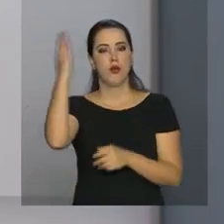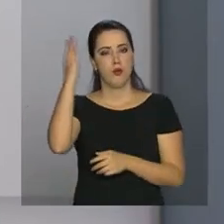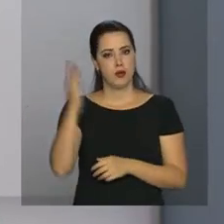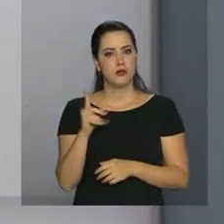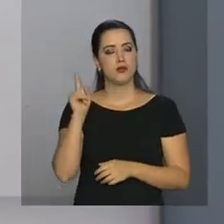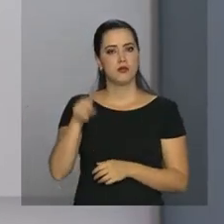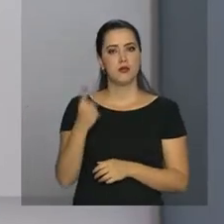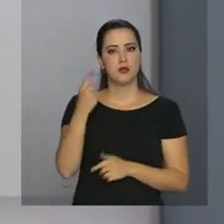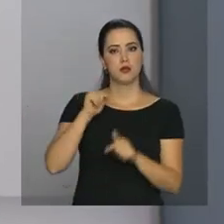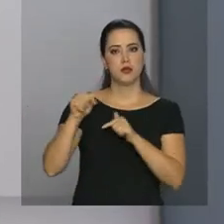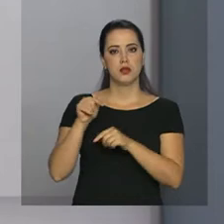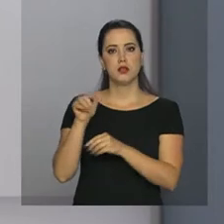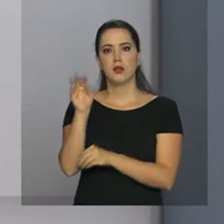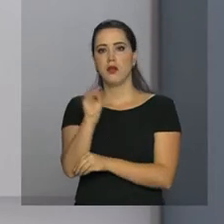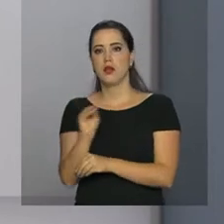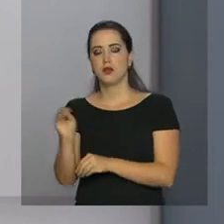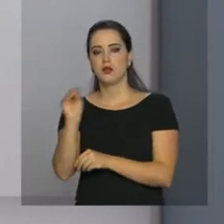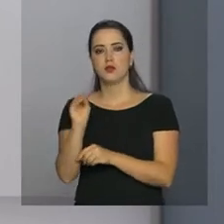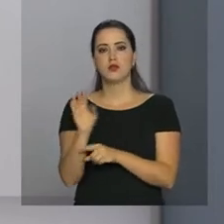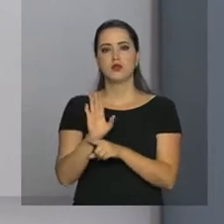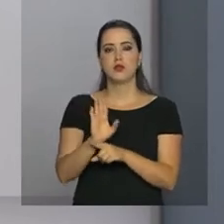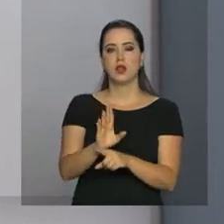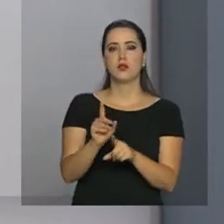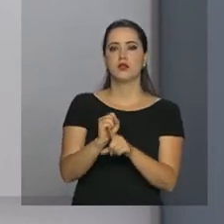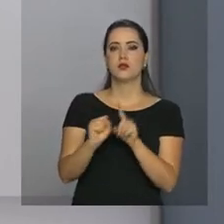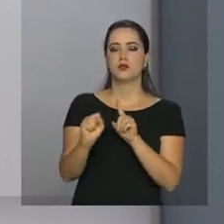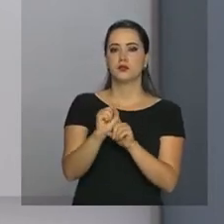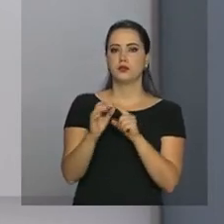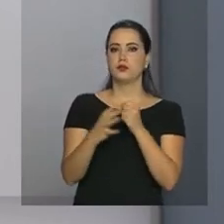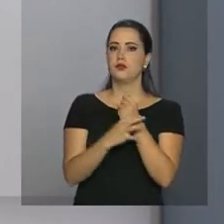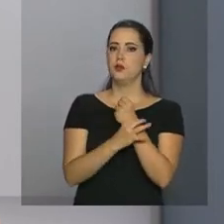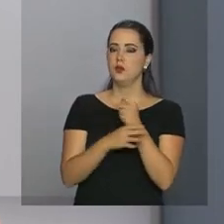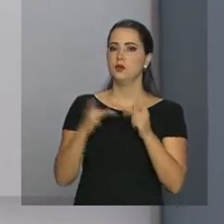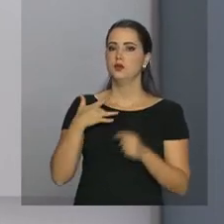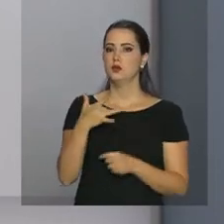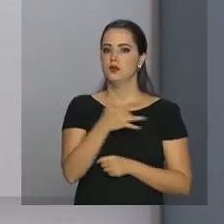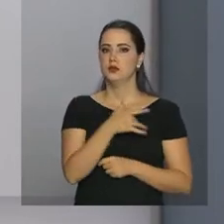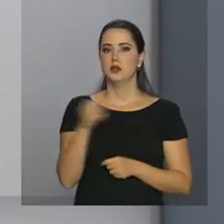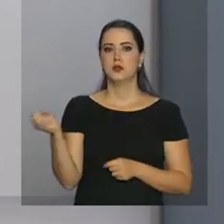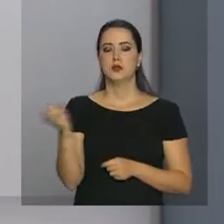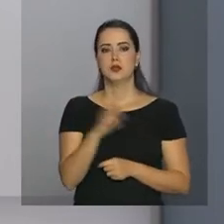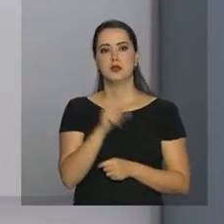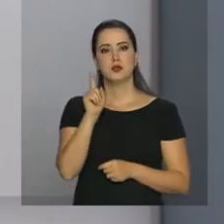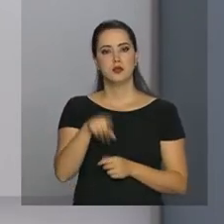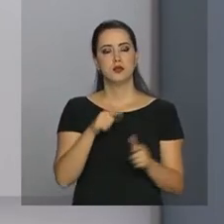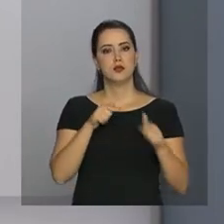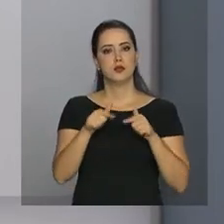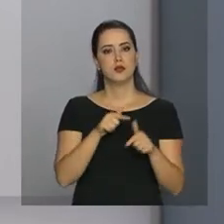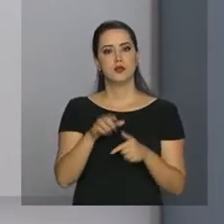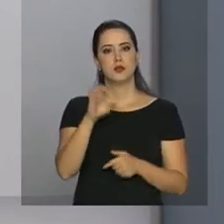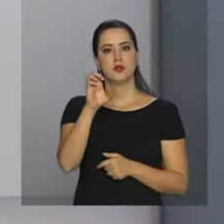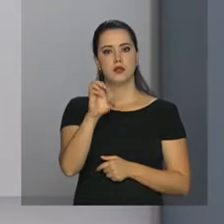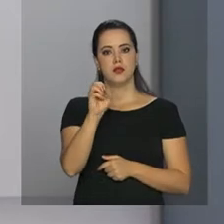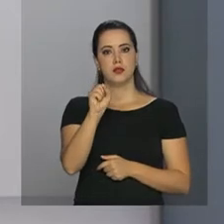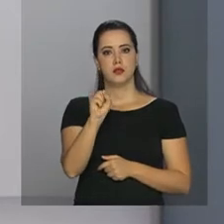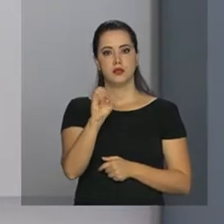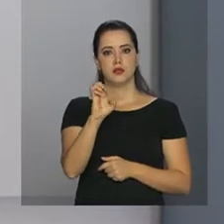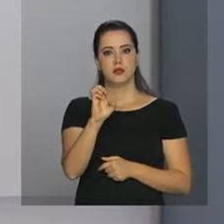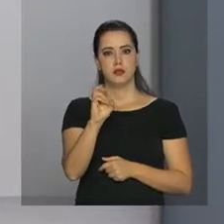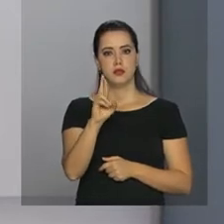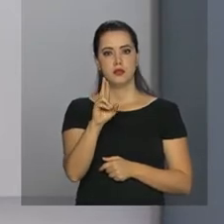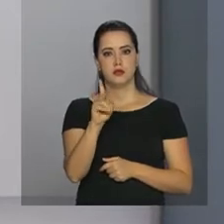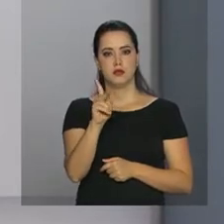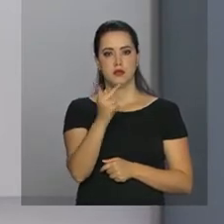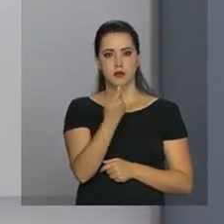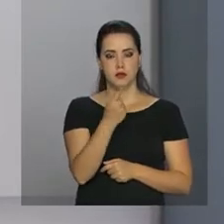São ações sociais, assistenciais de segurança e de saúde. A mais nova dessas iniciativas é da EBSER, Empresa